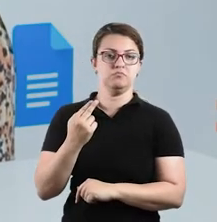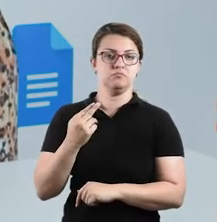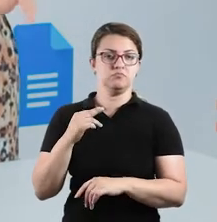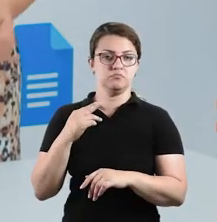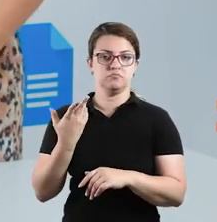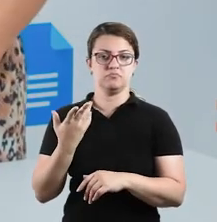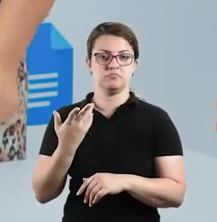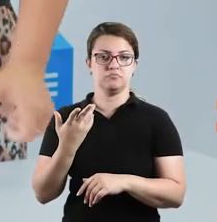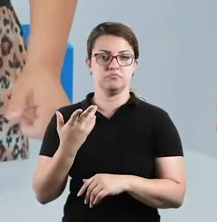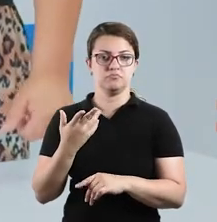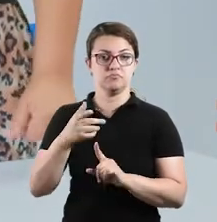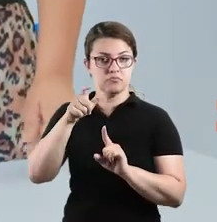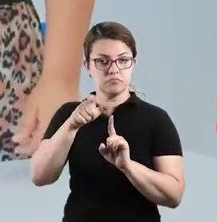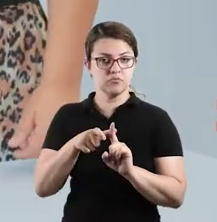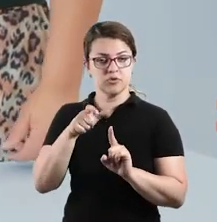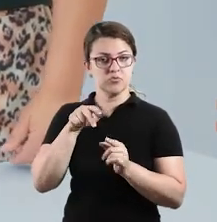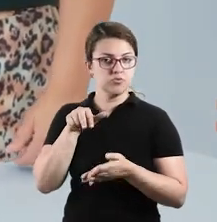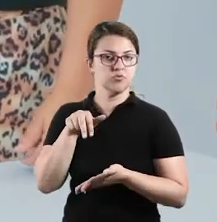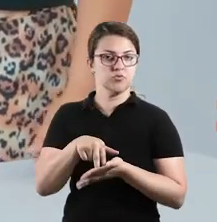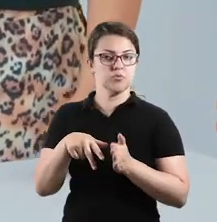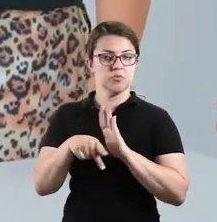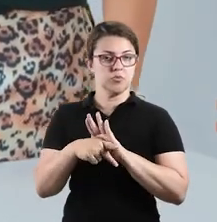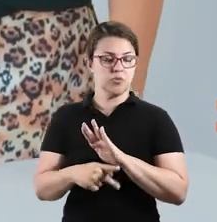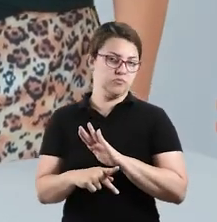ação do personagem.